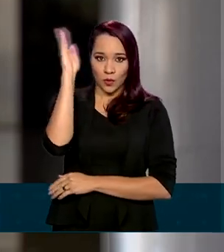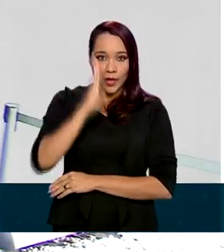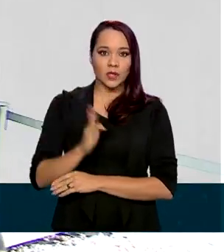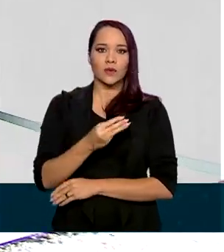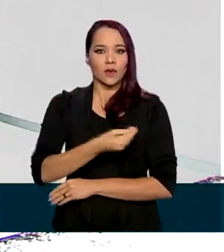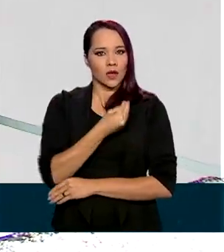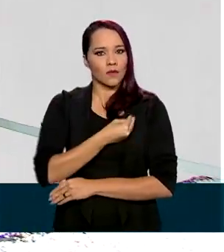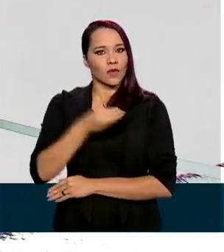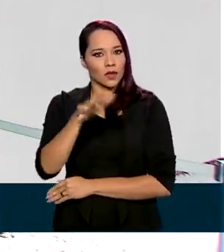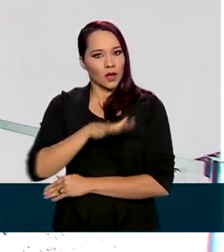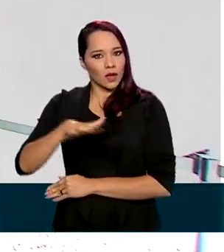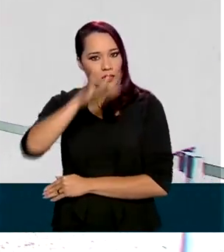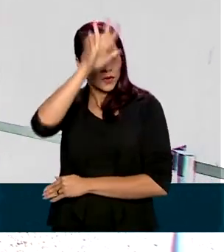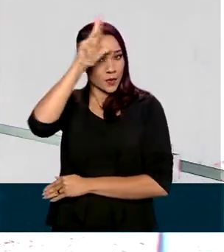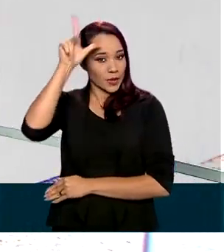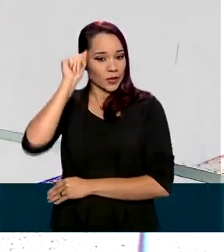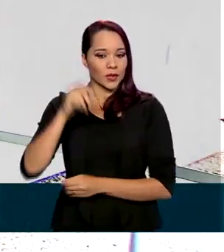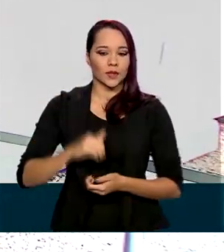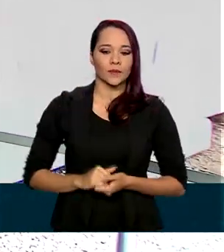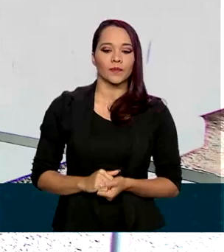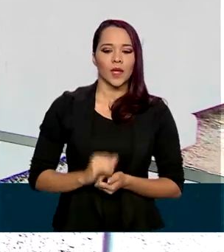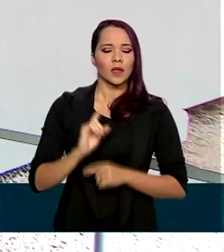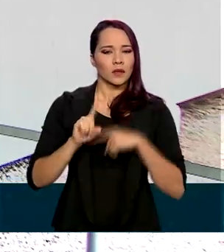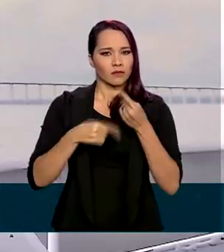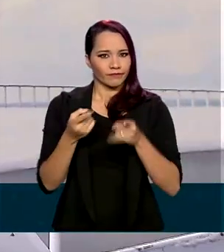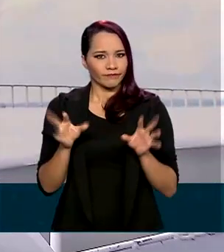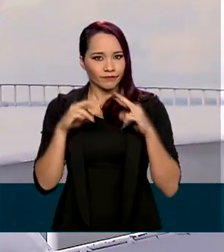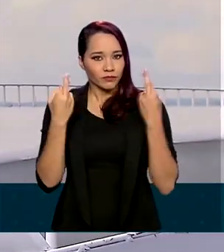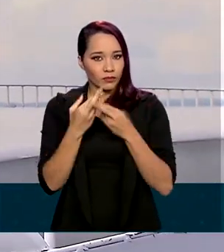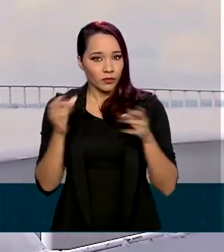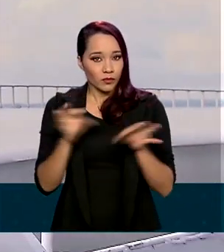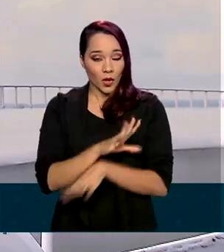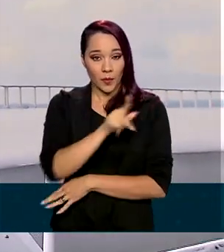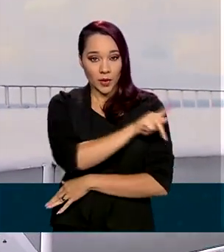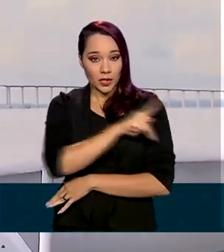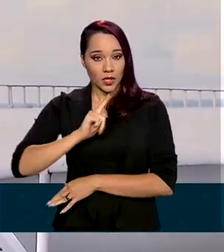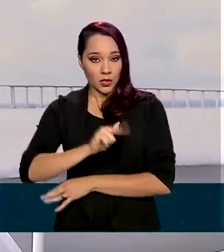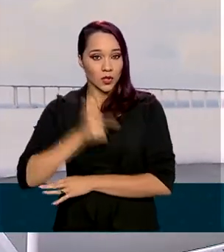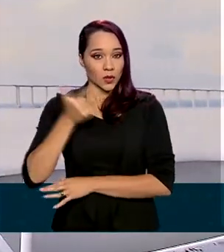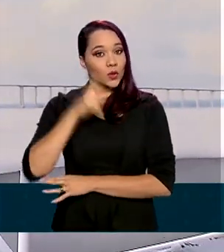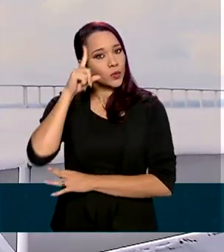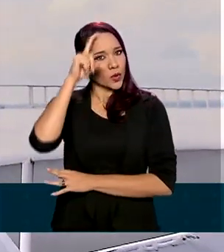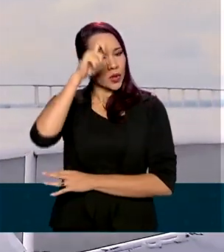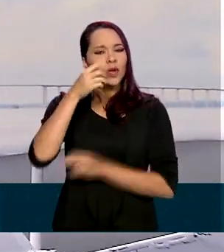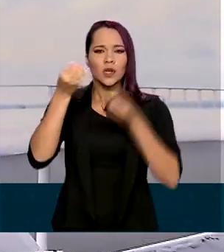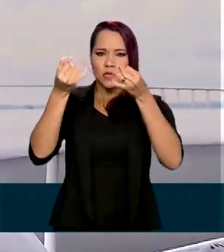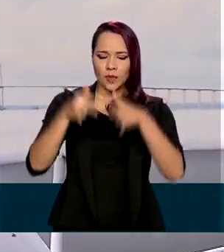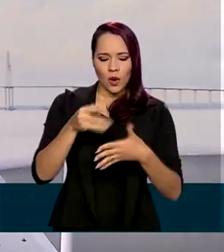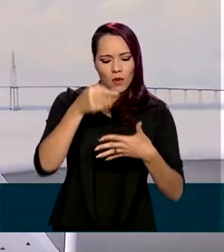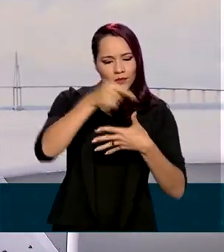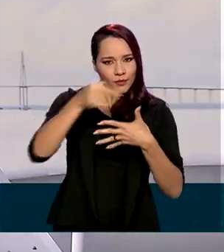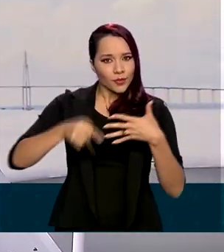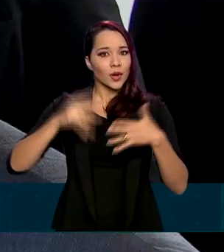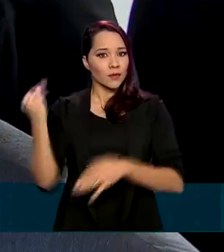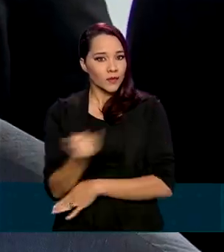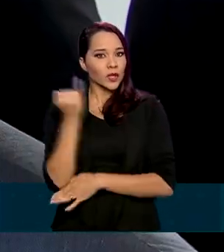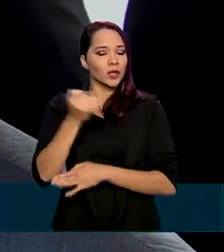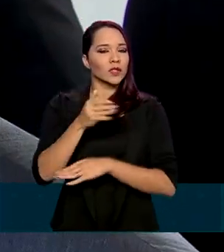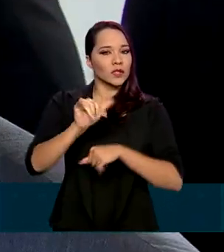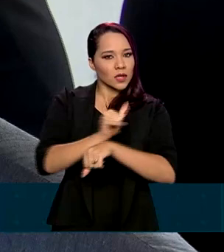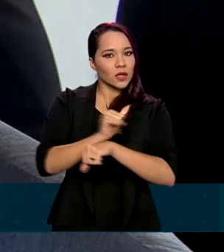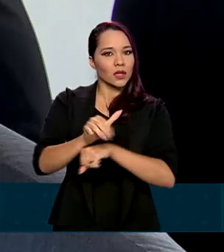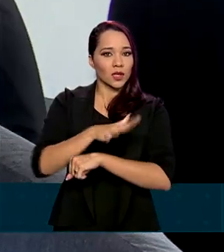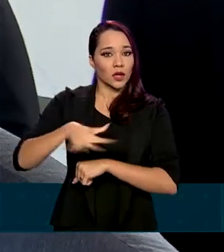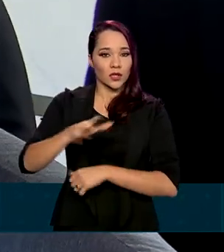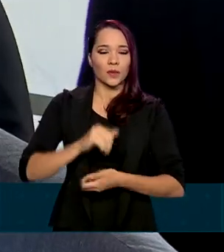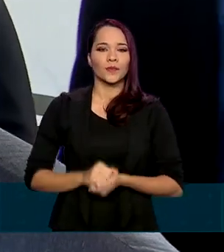região. Ao sair da reunião, o vice-presidente Hamilton Mourão explicou eixos estratégicos para o desenvolvimento da região. A questão da